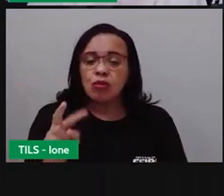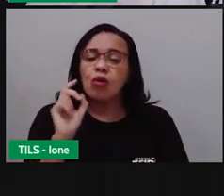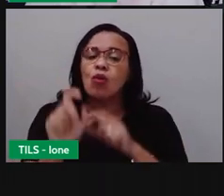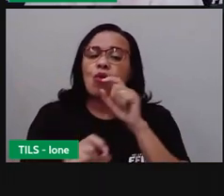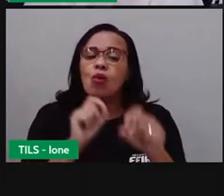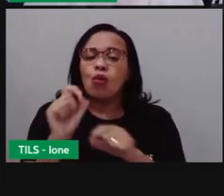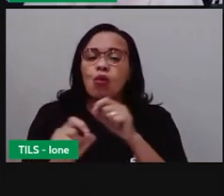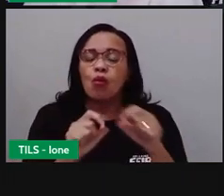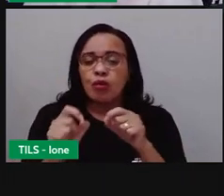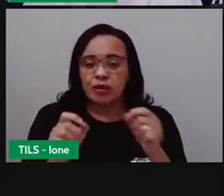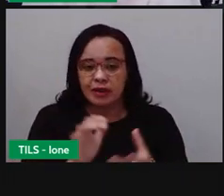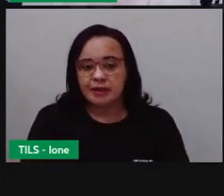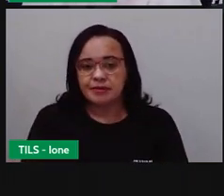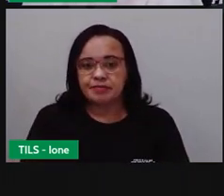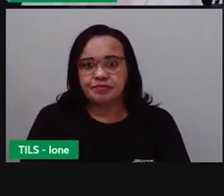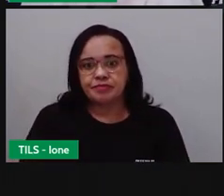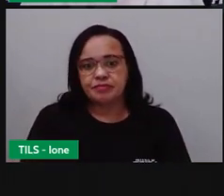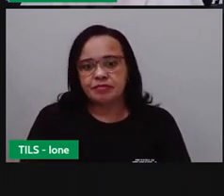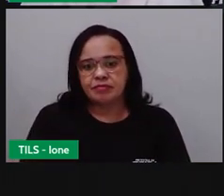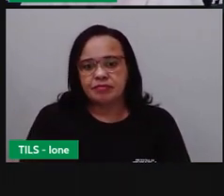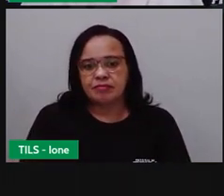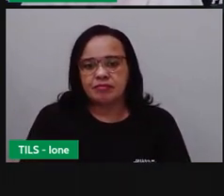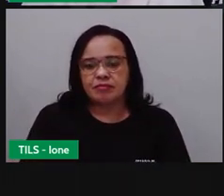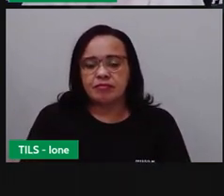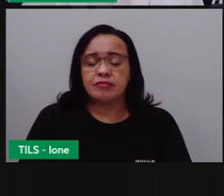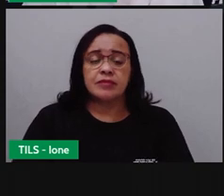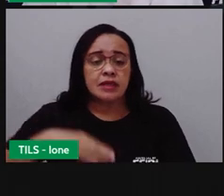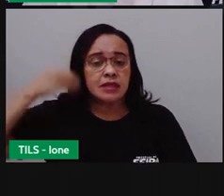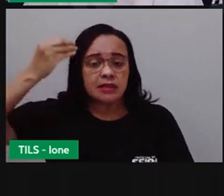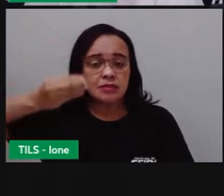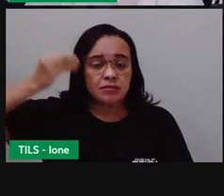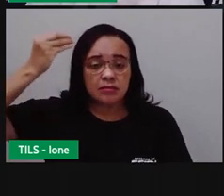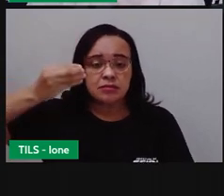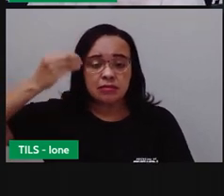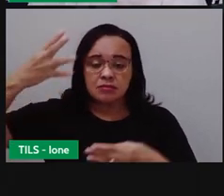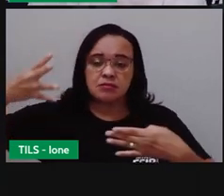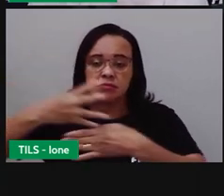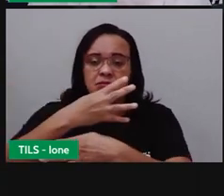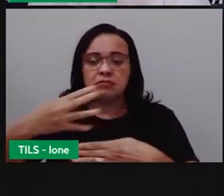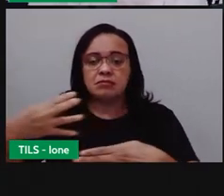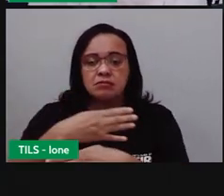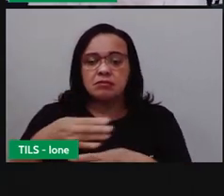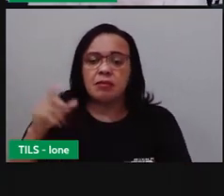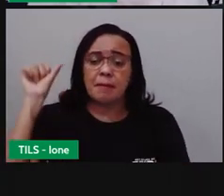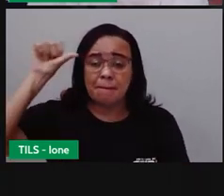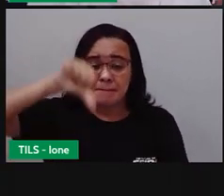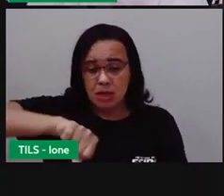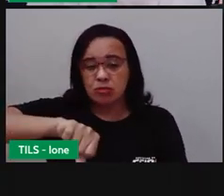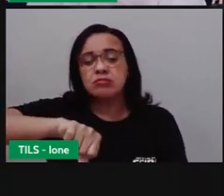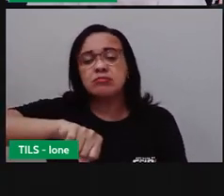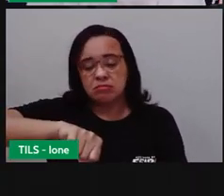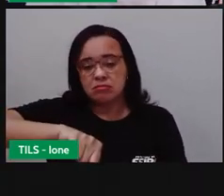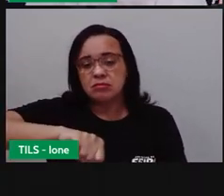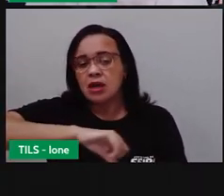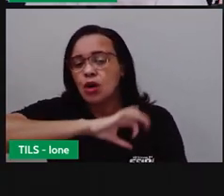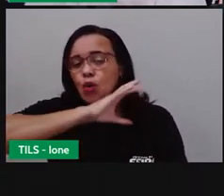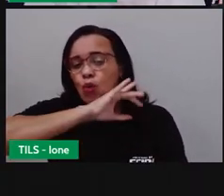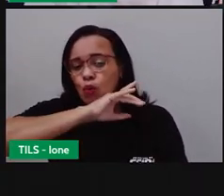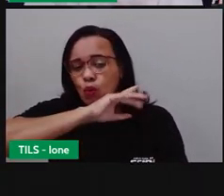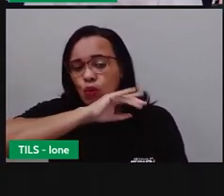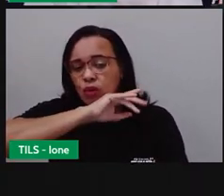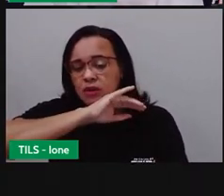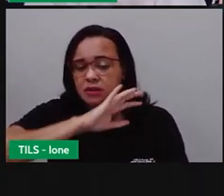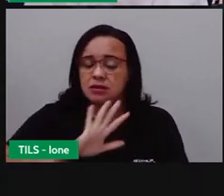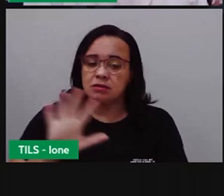Sem boas condições de mobilidade humana, né? A experiência de viver na cidade, ela é o quê? Pior, o foi que a gente falou antes de como é